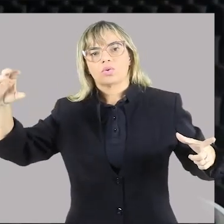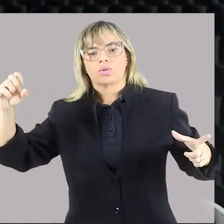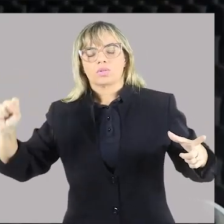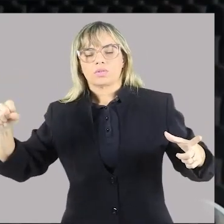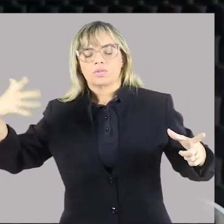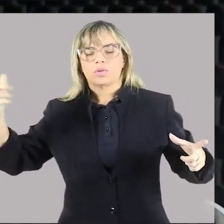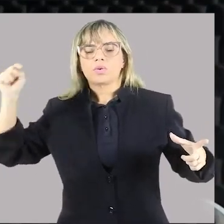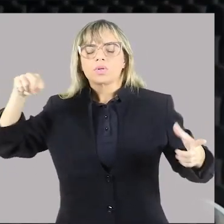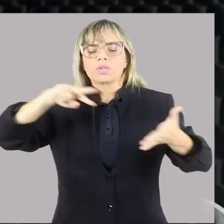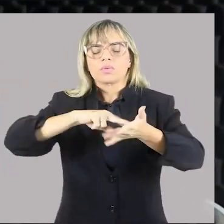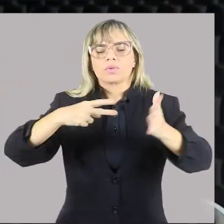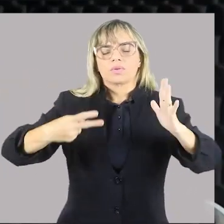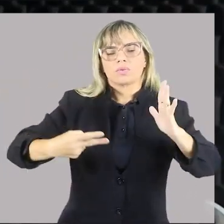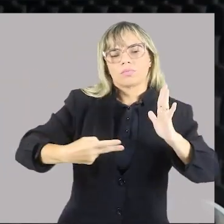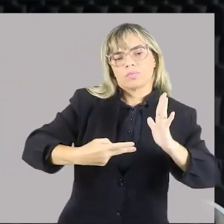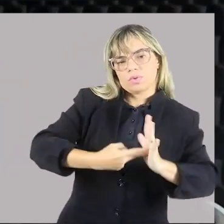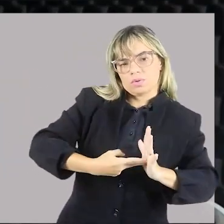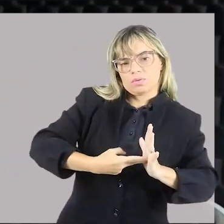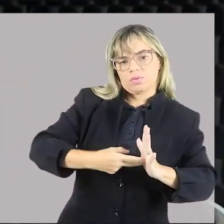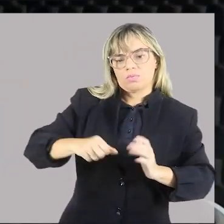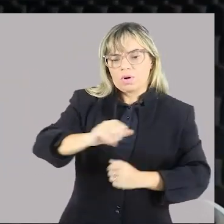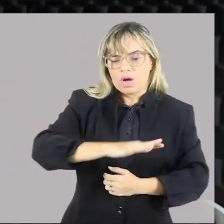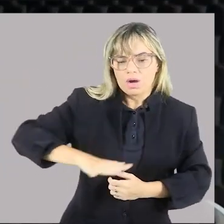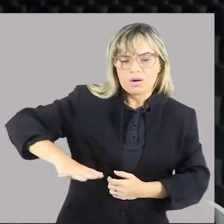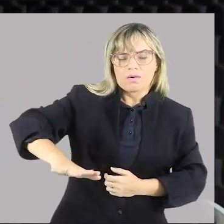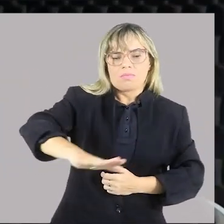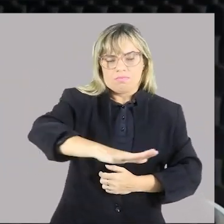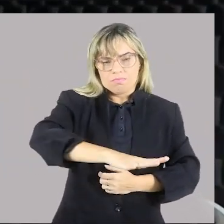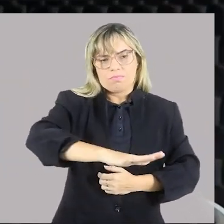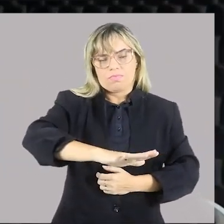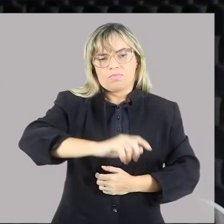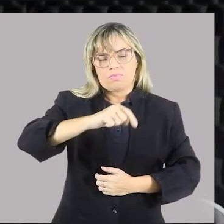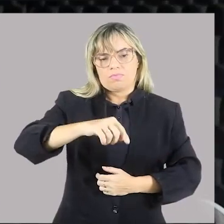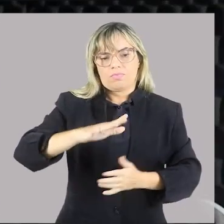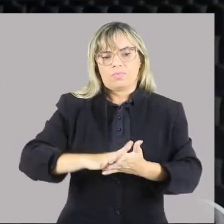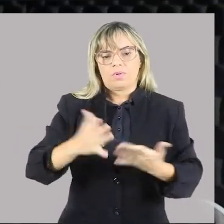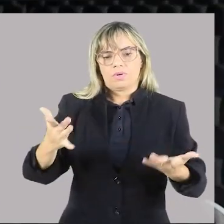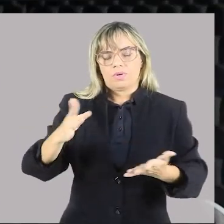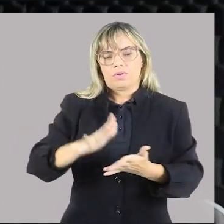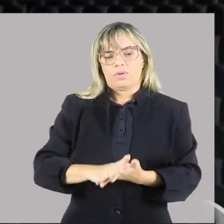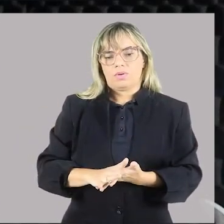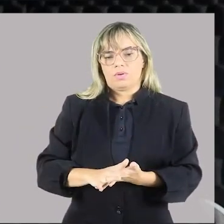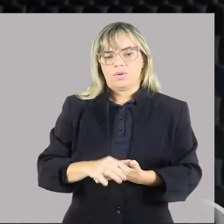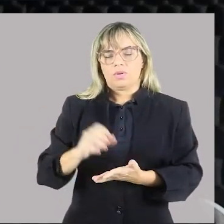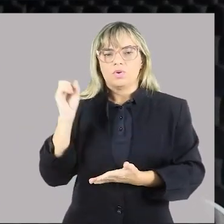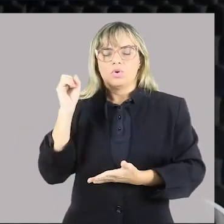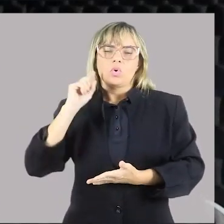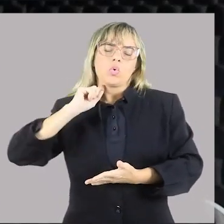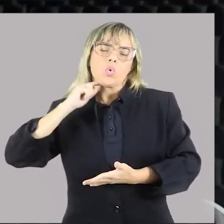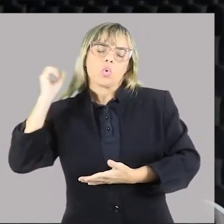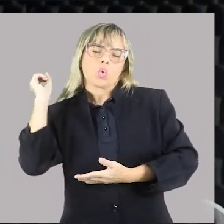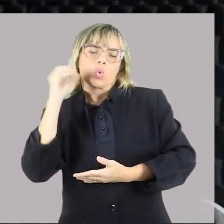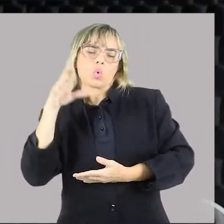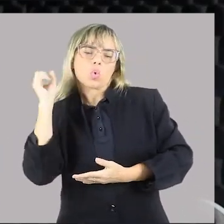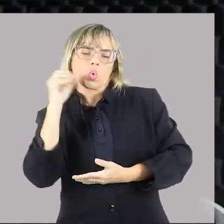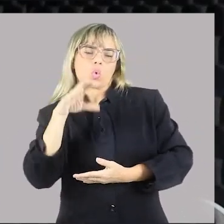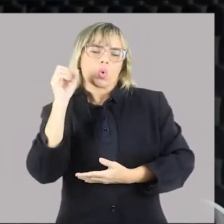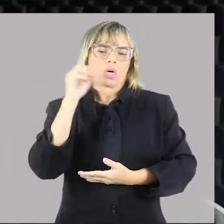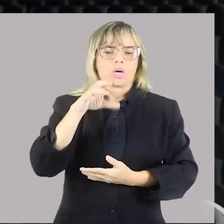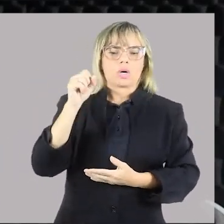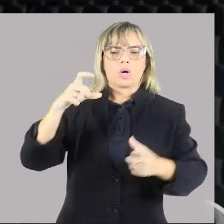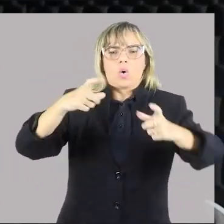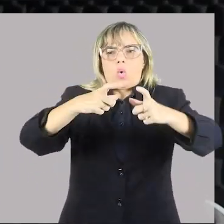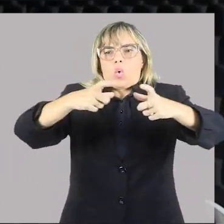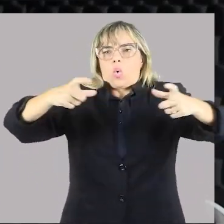O lixão, você está lá numa área, você, os moradores escolhem, e fica depositando lixo, lixo, lixo, fica aquele